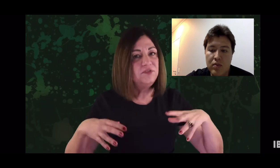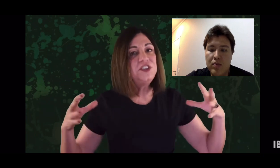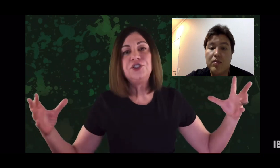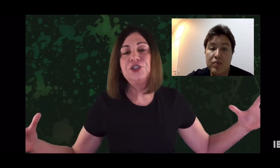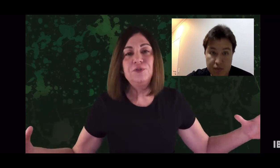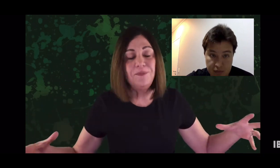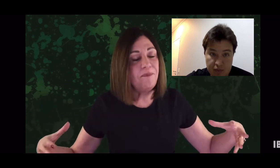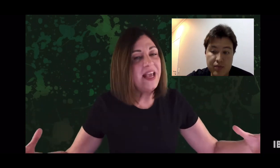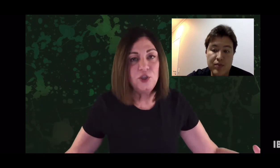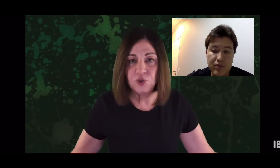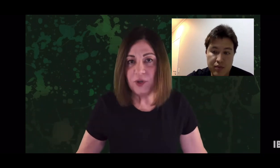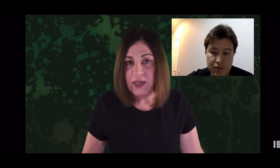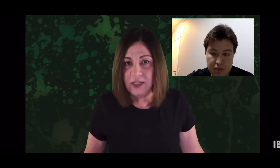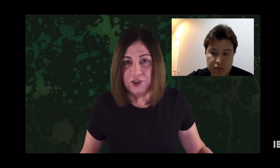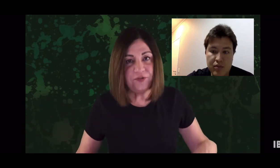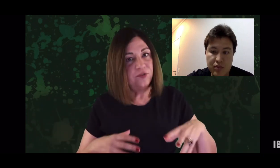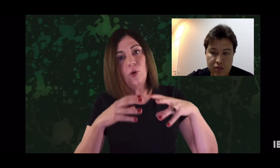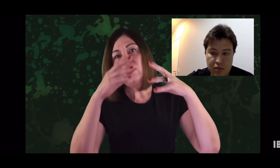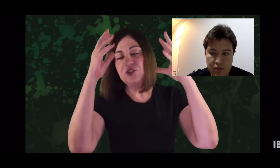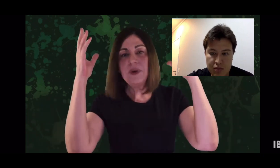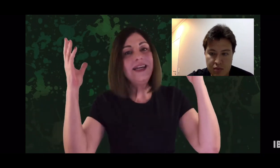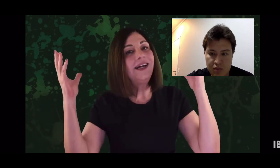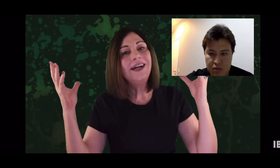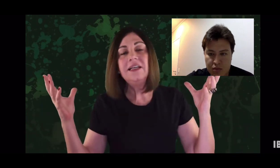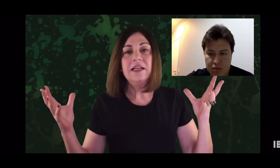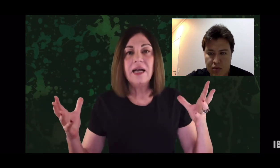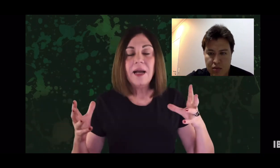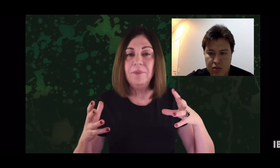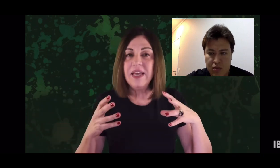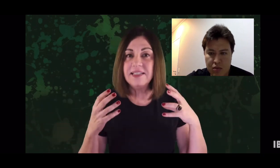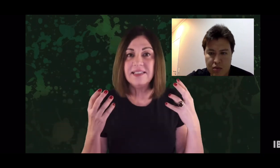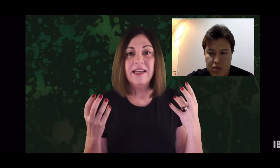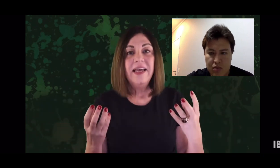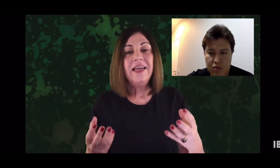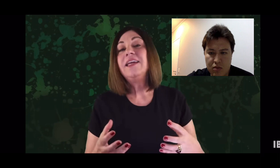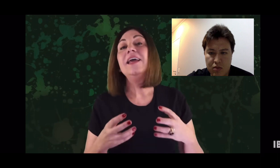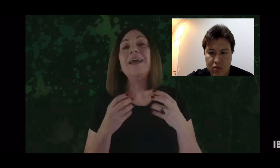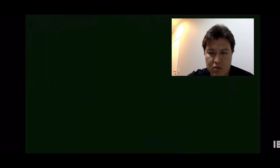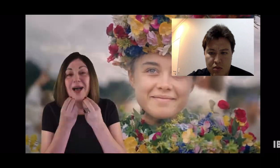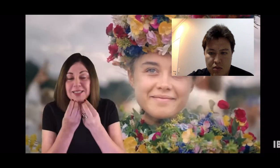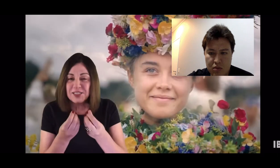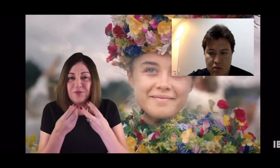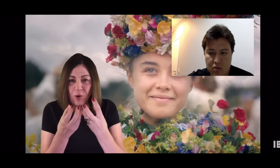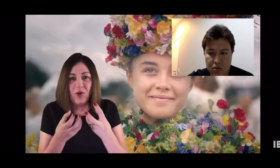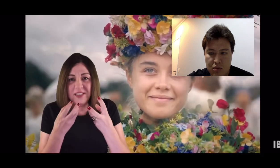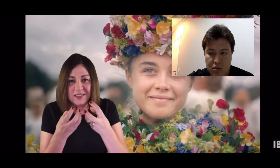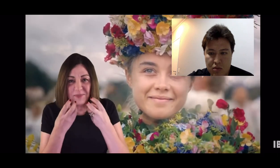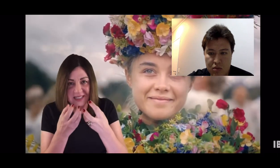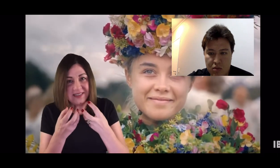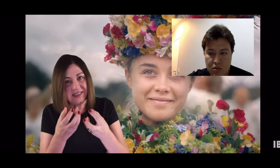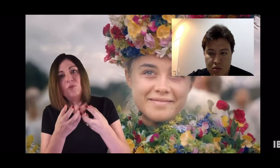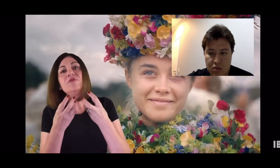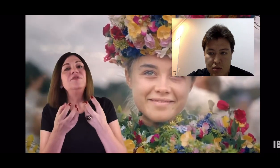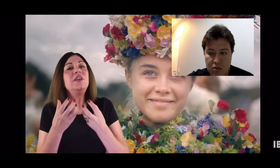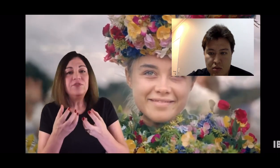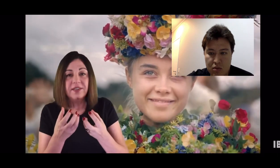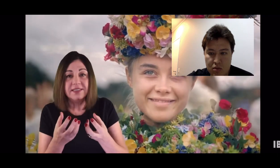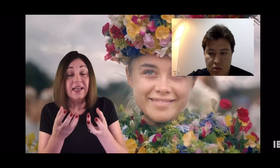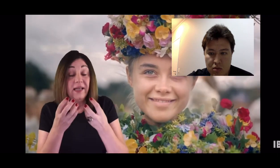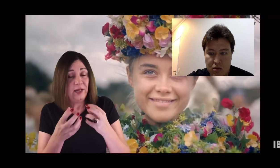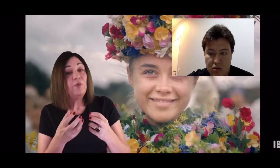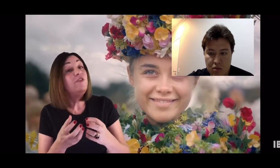flores, é um vestido imenso de flores, uma guirlanda na cabeça e as flores parecem que estão